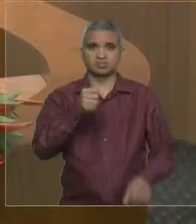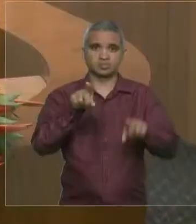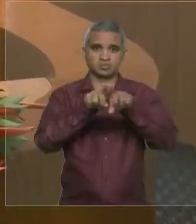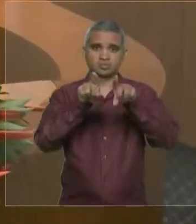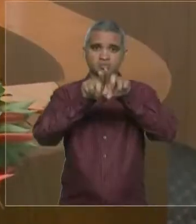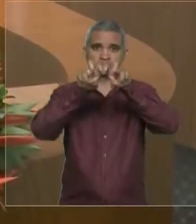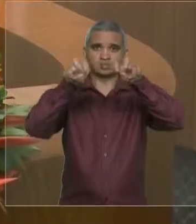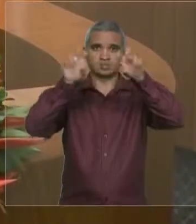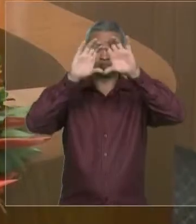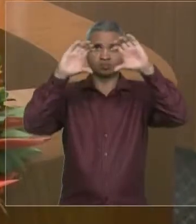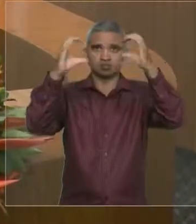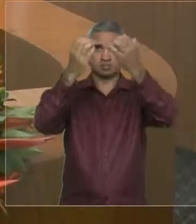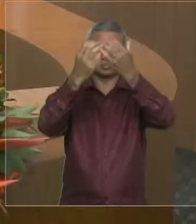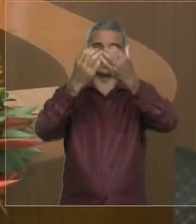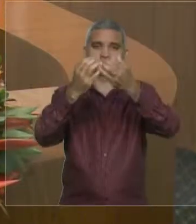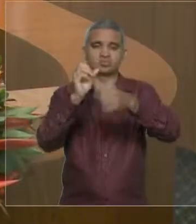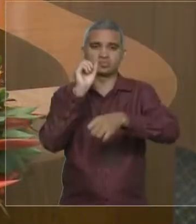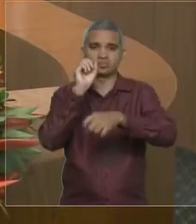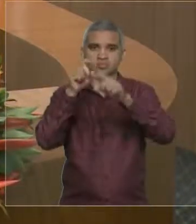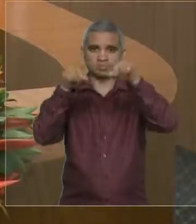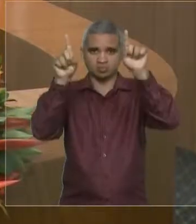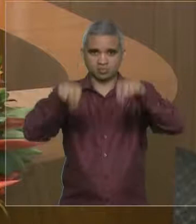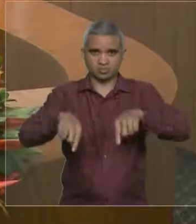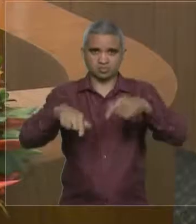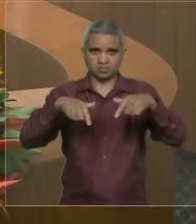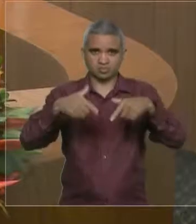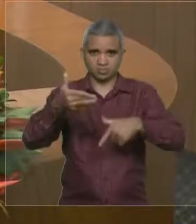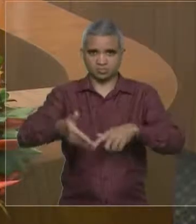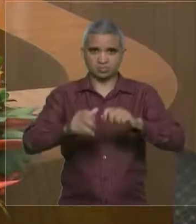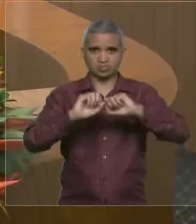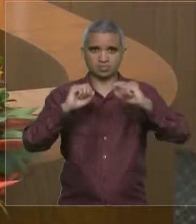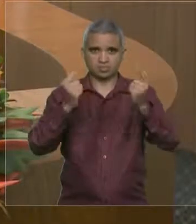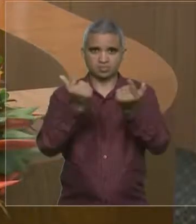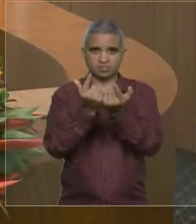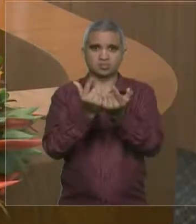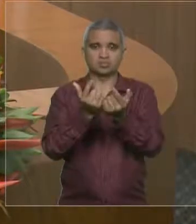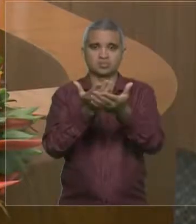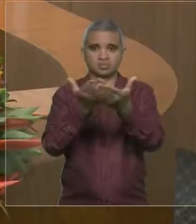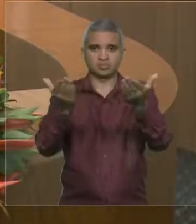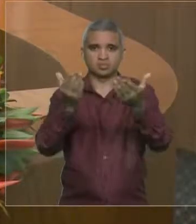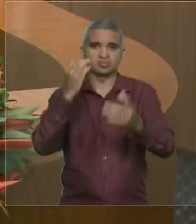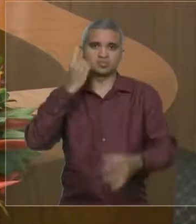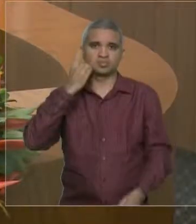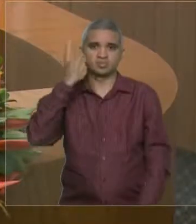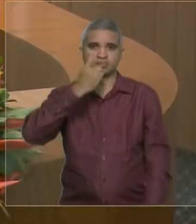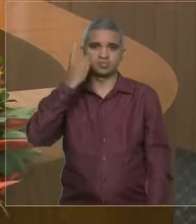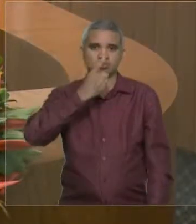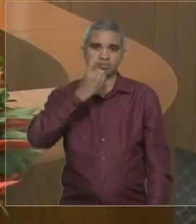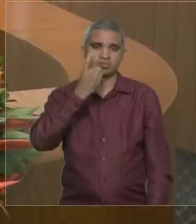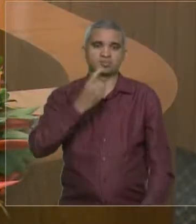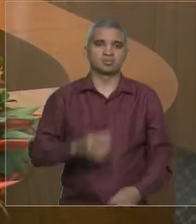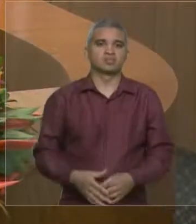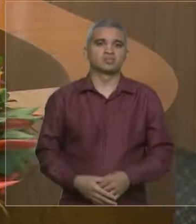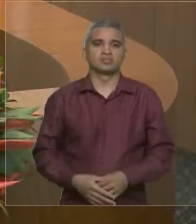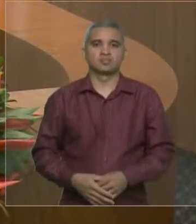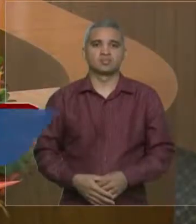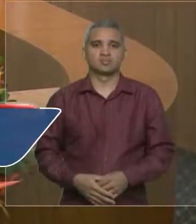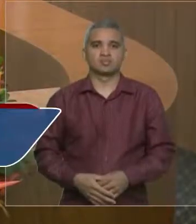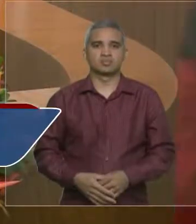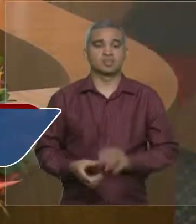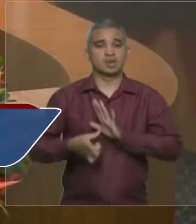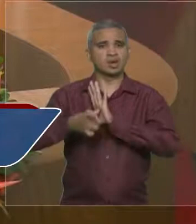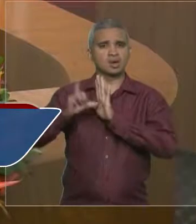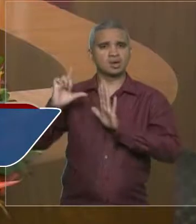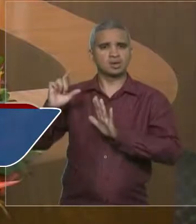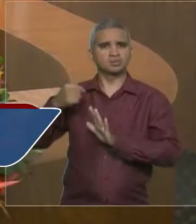funcionários desta casa, senhores deputados. Eu ia começar falando sobre a Semana Nacional da Família, mas eu